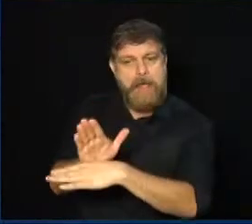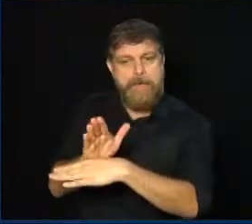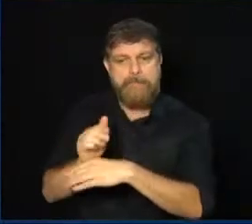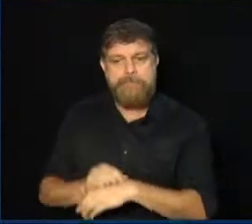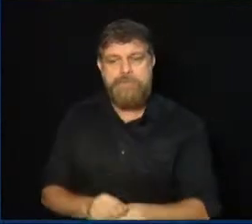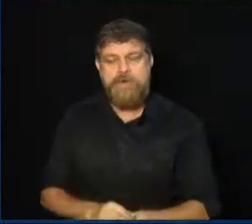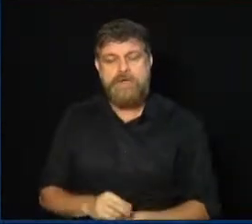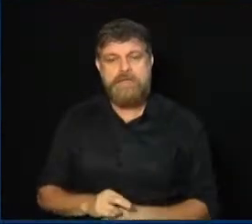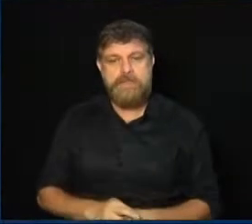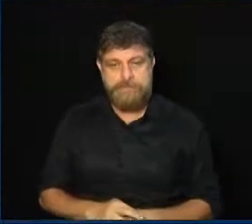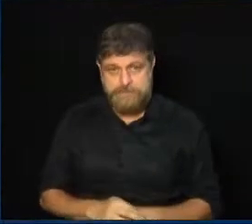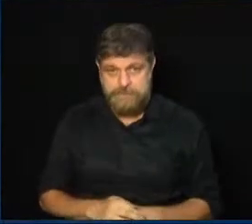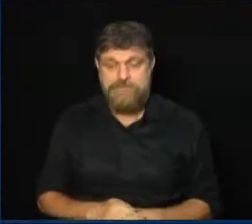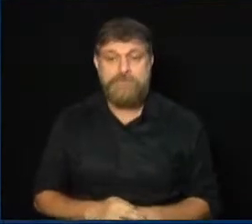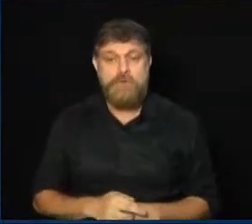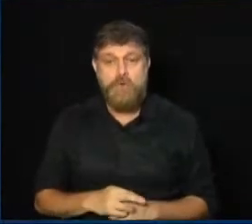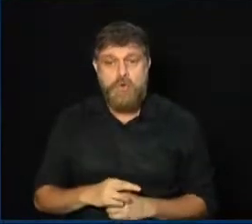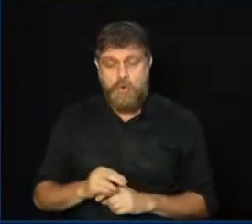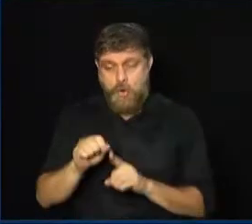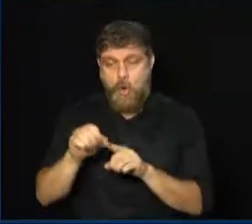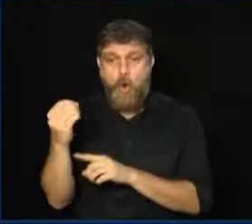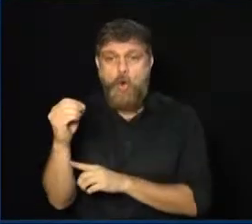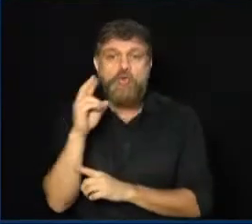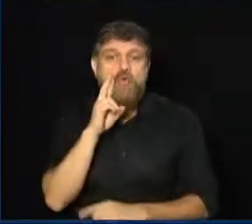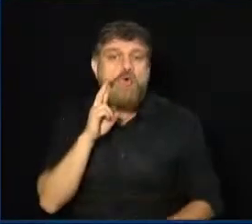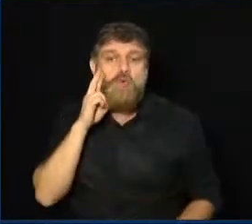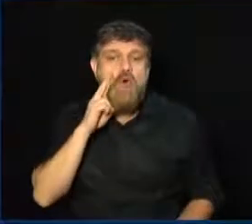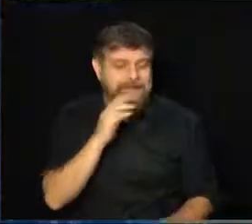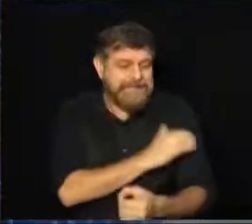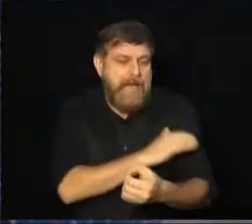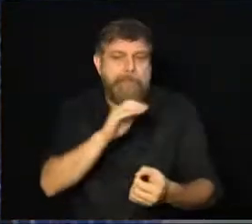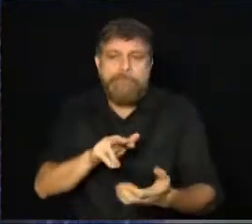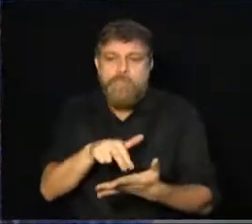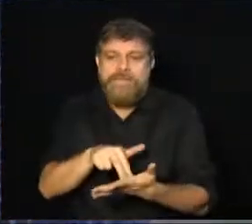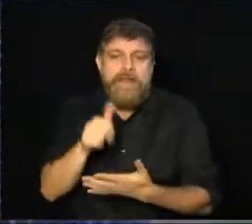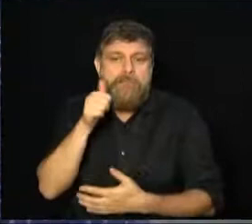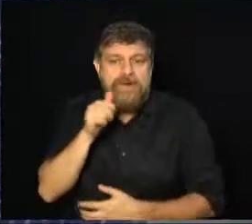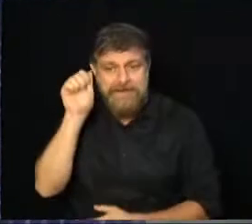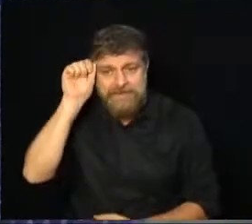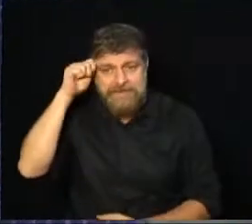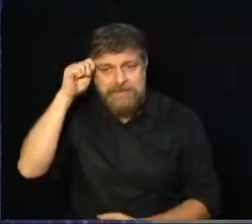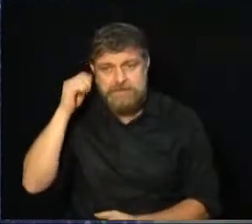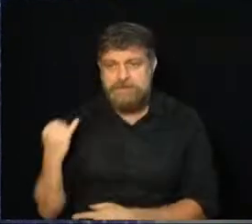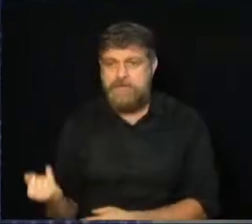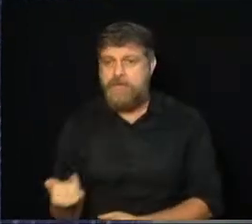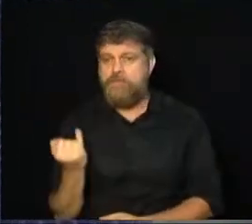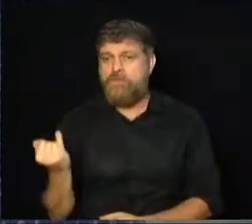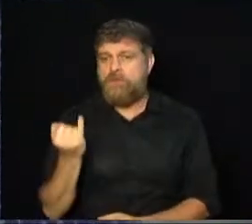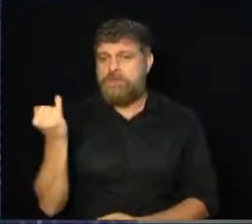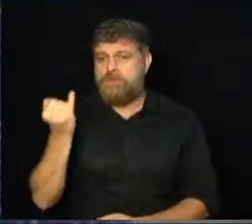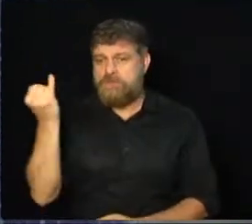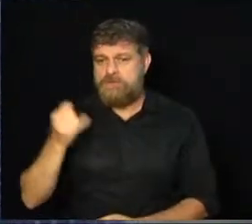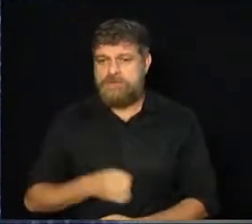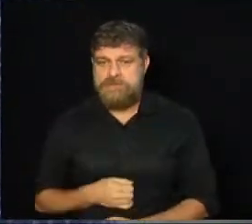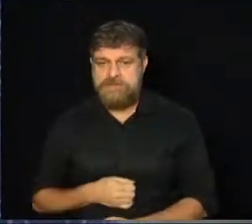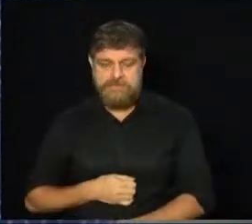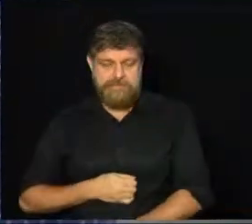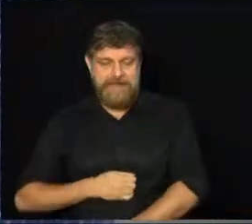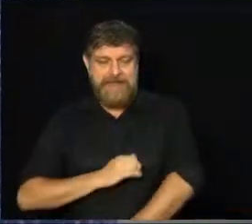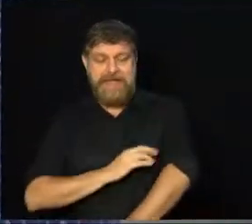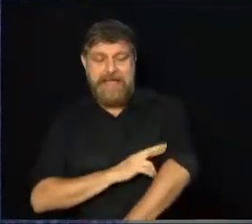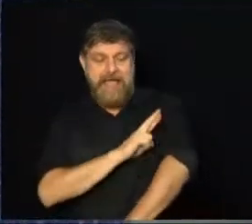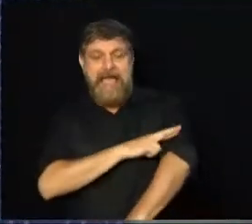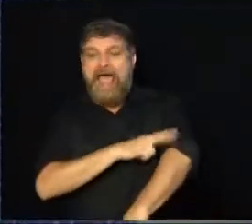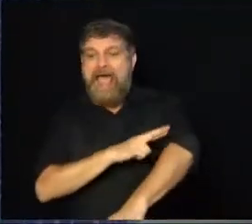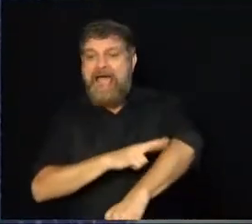Rosa do Salão de Beleza Empodere-se para Mulheres Negras. Isso é muito importante para valorizar a questão racial e também